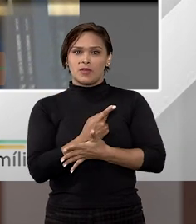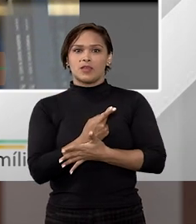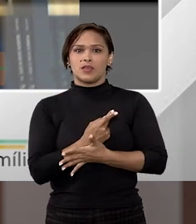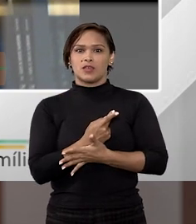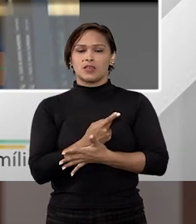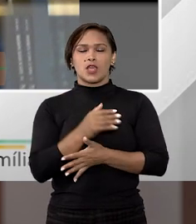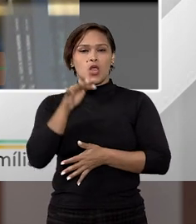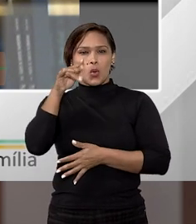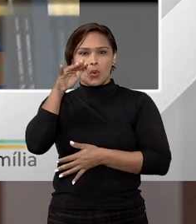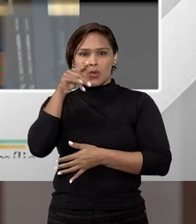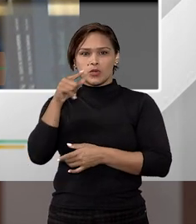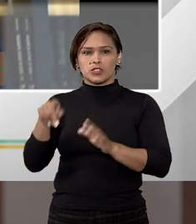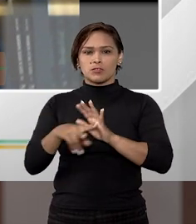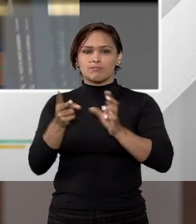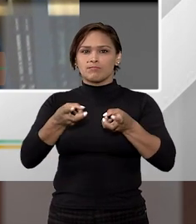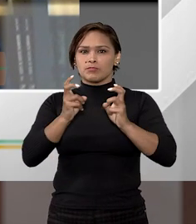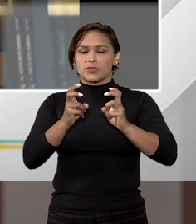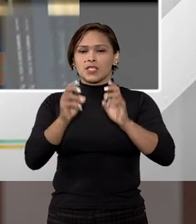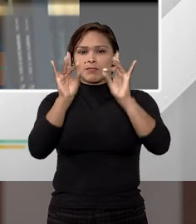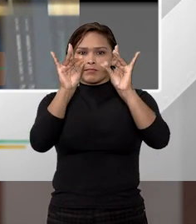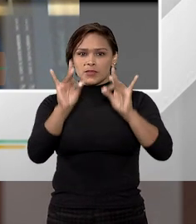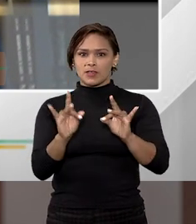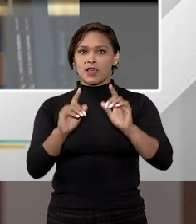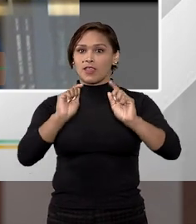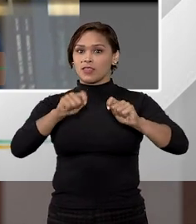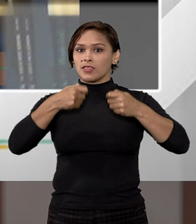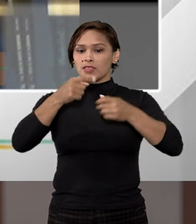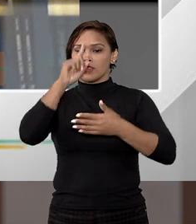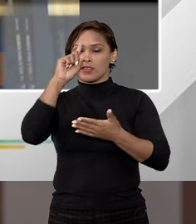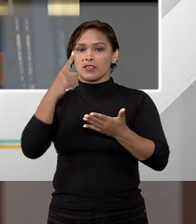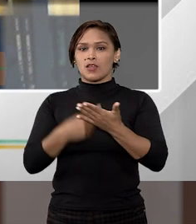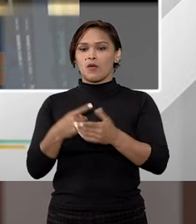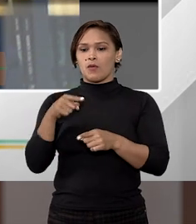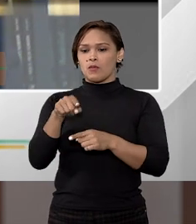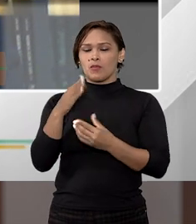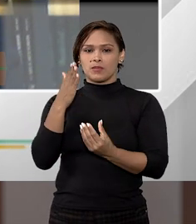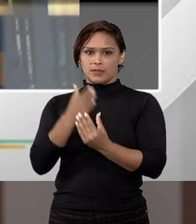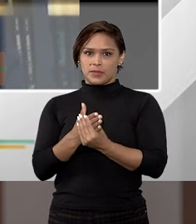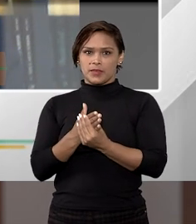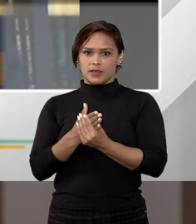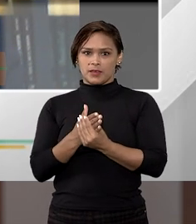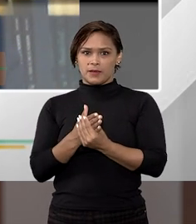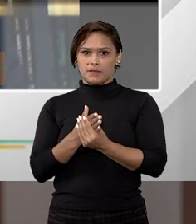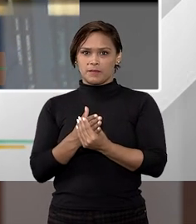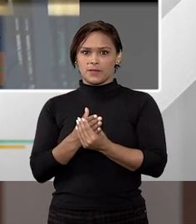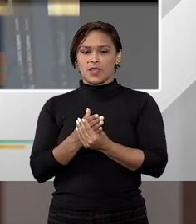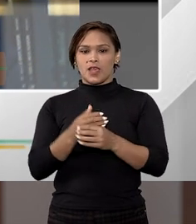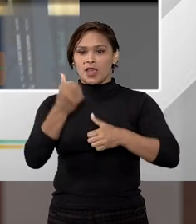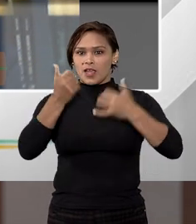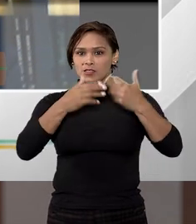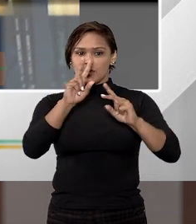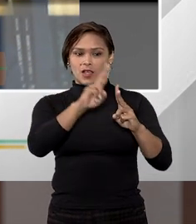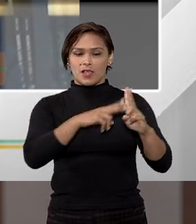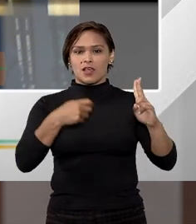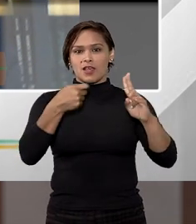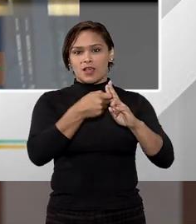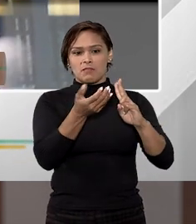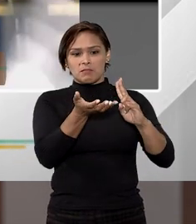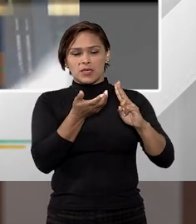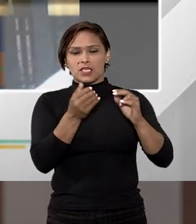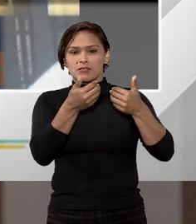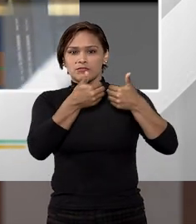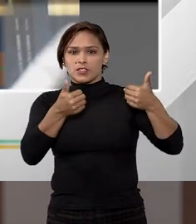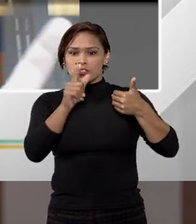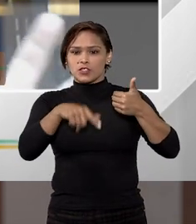é muito curioso a gente observar as peculiaridades da decisão. Porque, nesse caso, a alegação da parte que buscava a